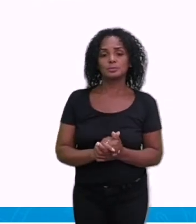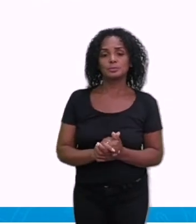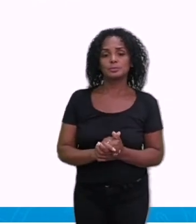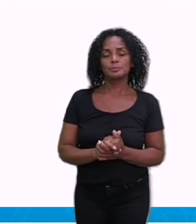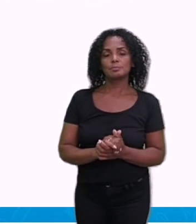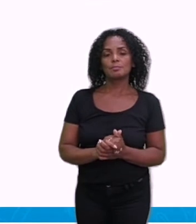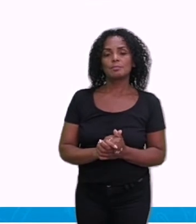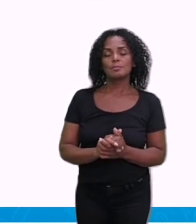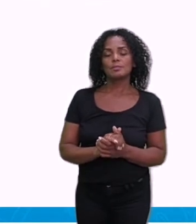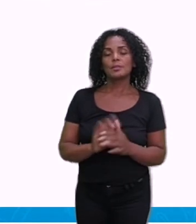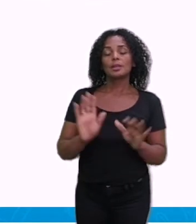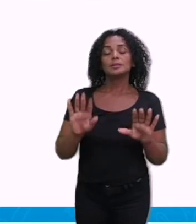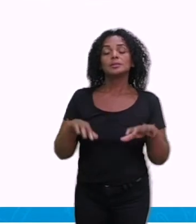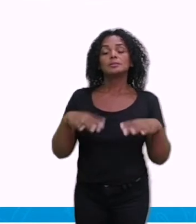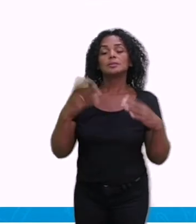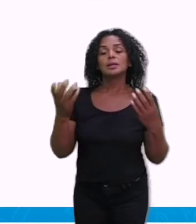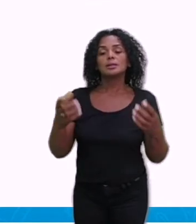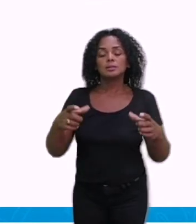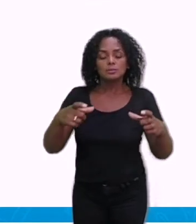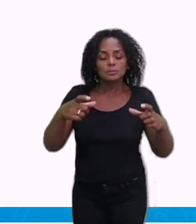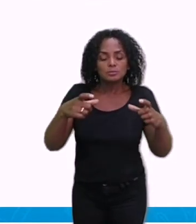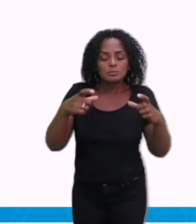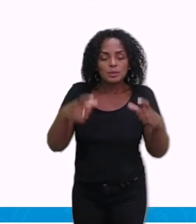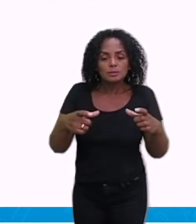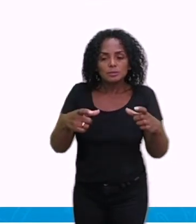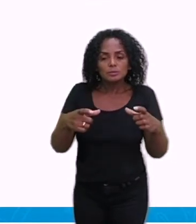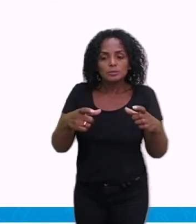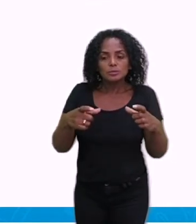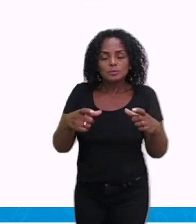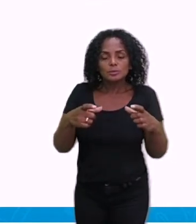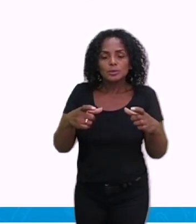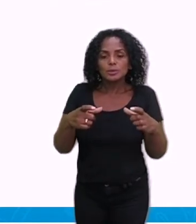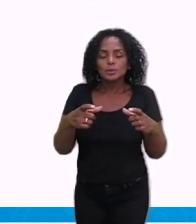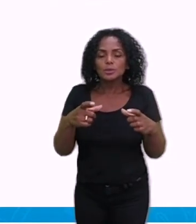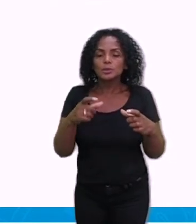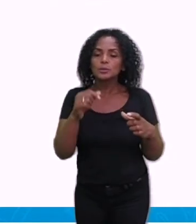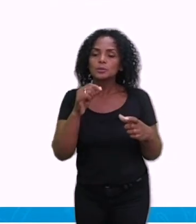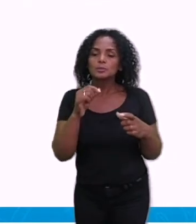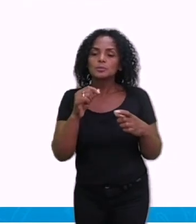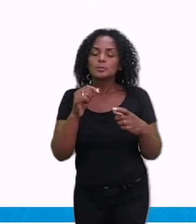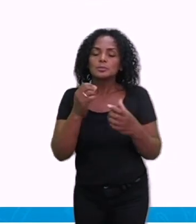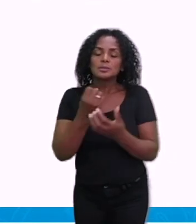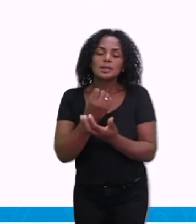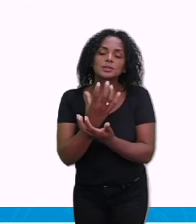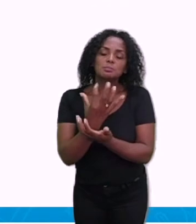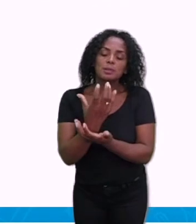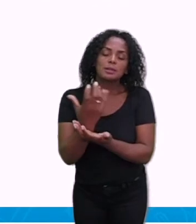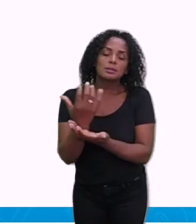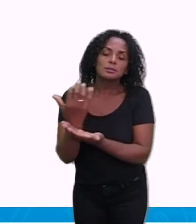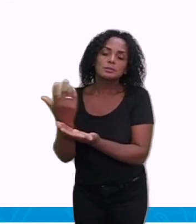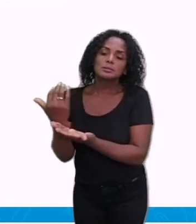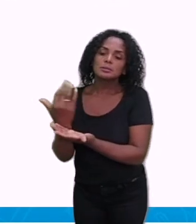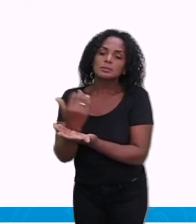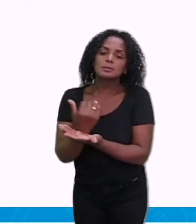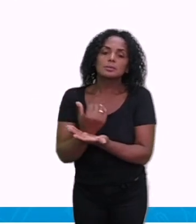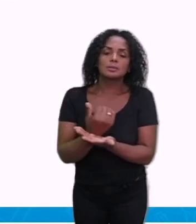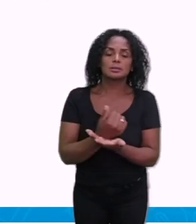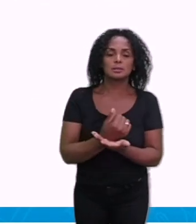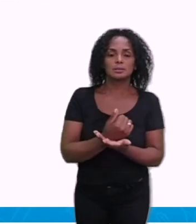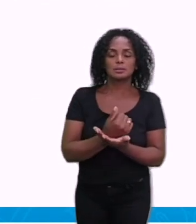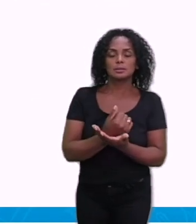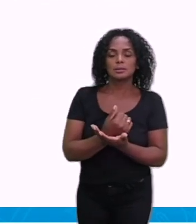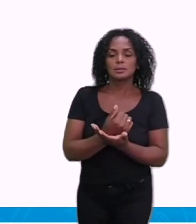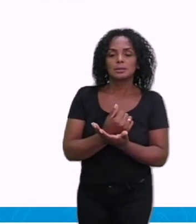Encha os pratinhos ali das plantas até na boca, até na borda, porque é na borda que o mosquito